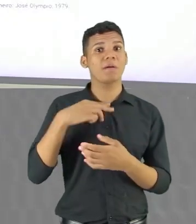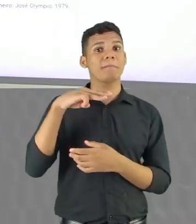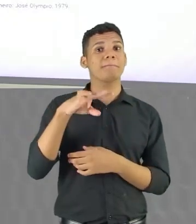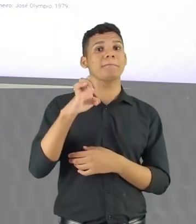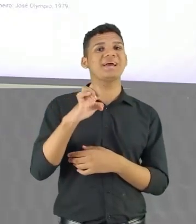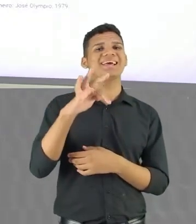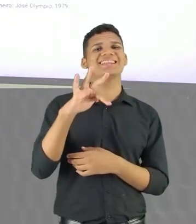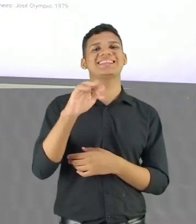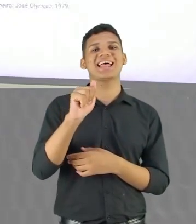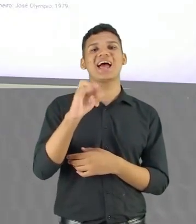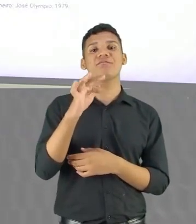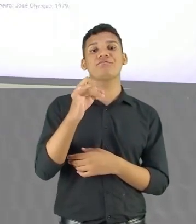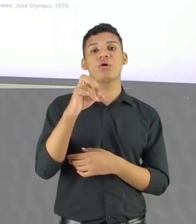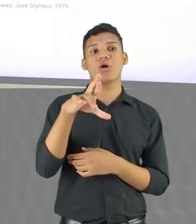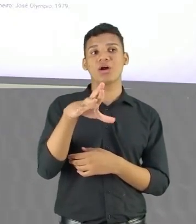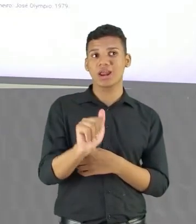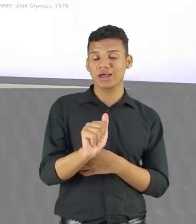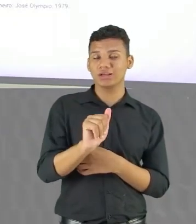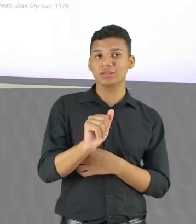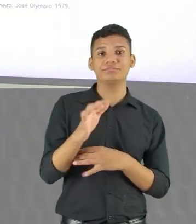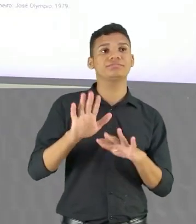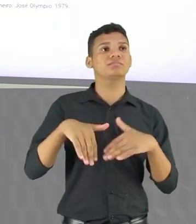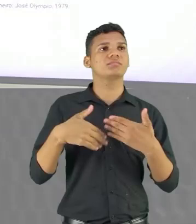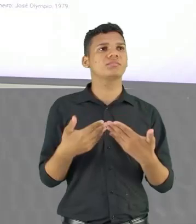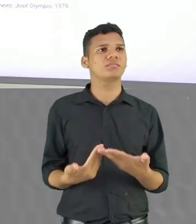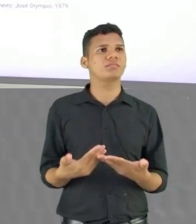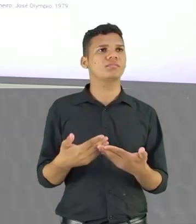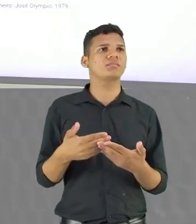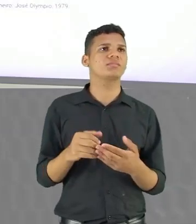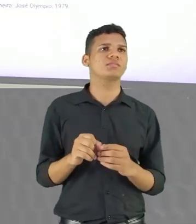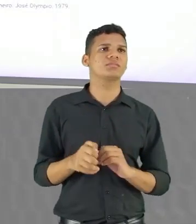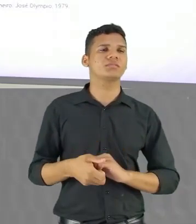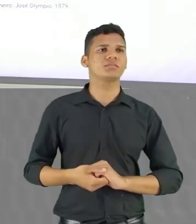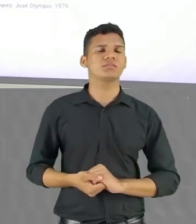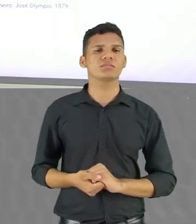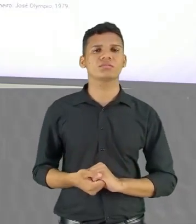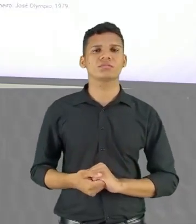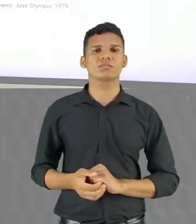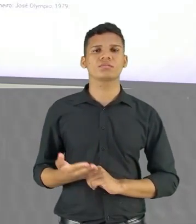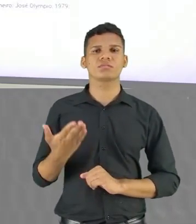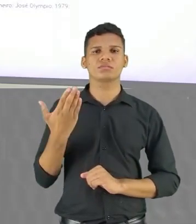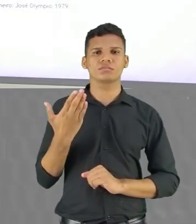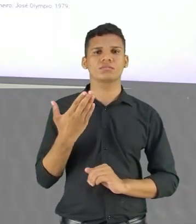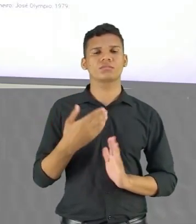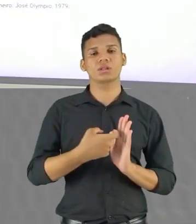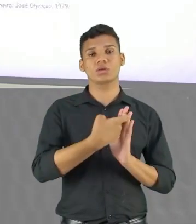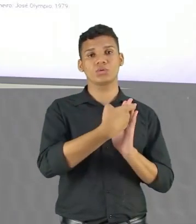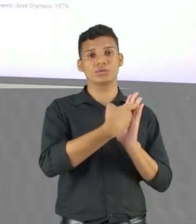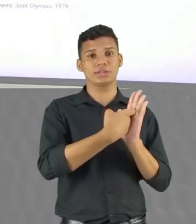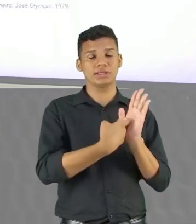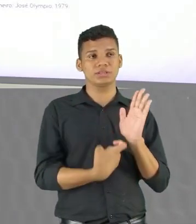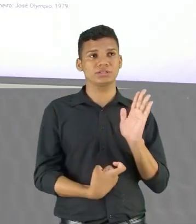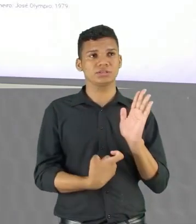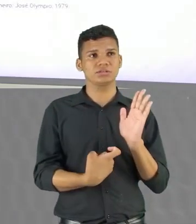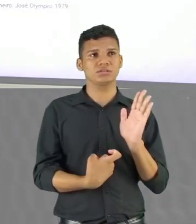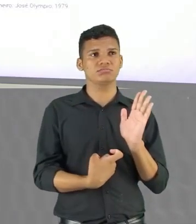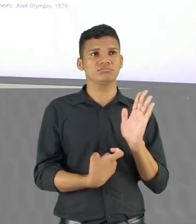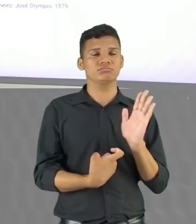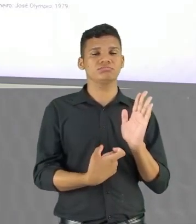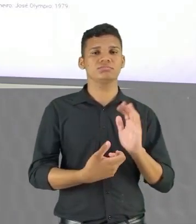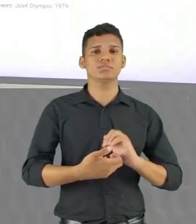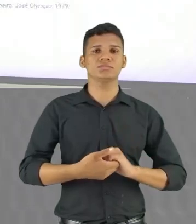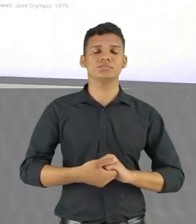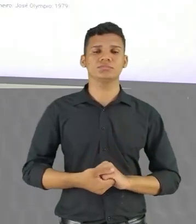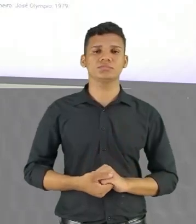gramática esquipáticas atropelam-me, aturdem-me, sequestram-me. Já esqueci a